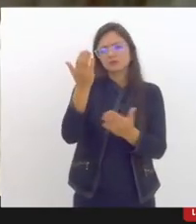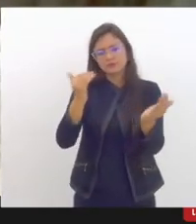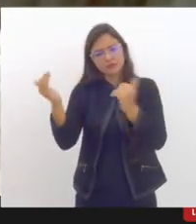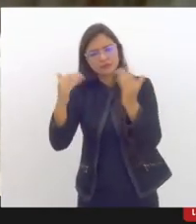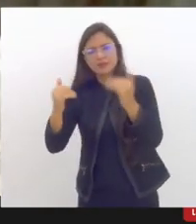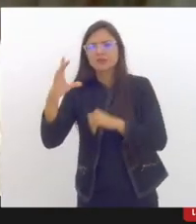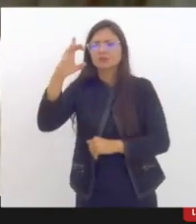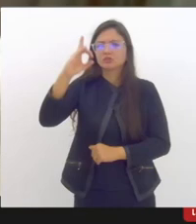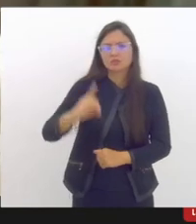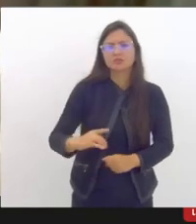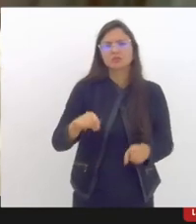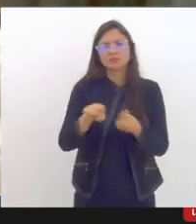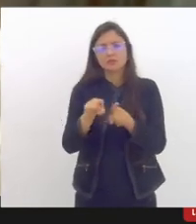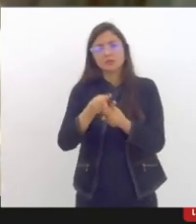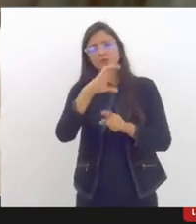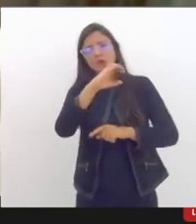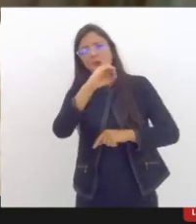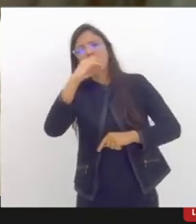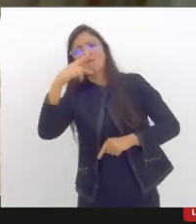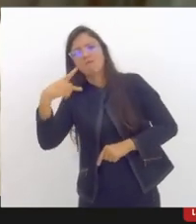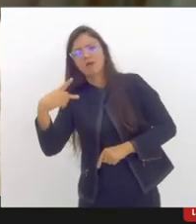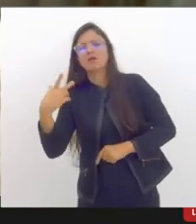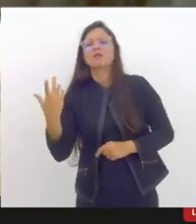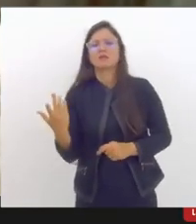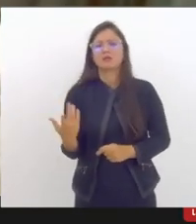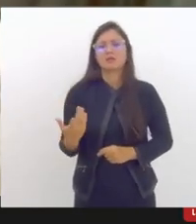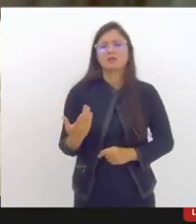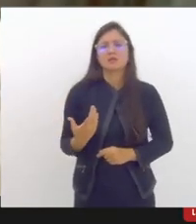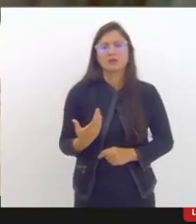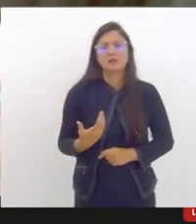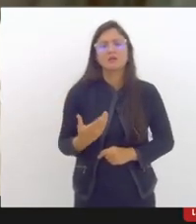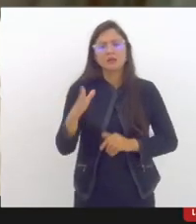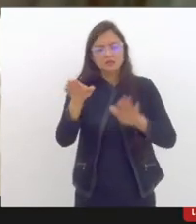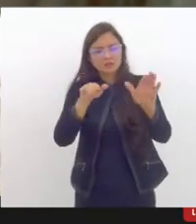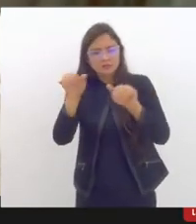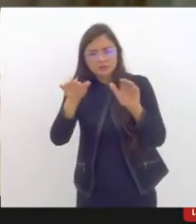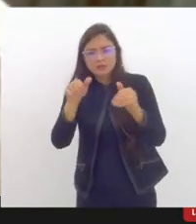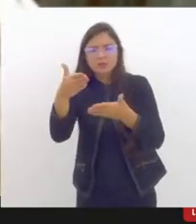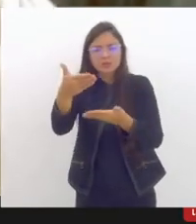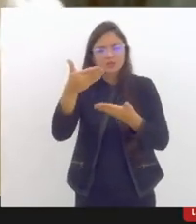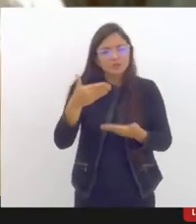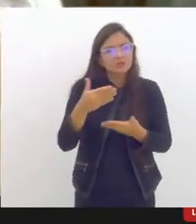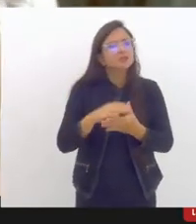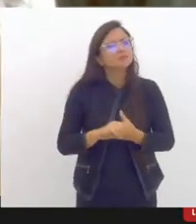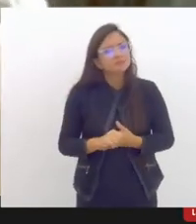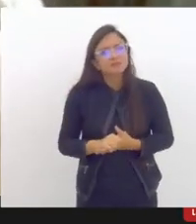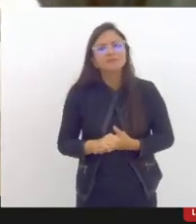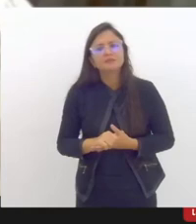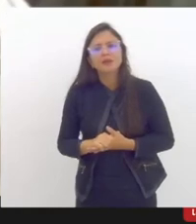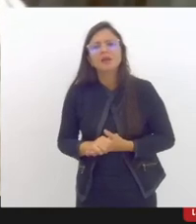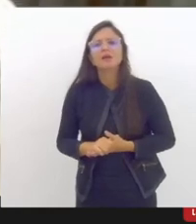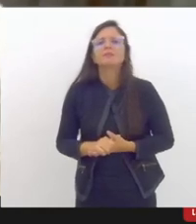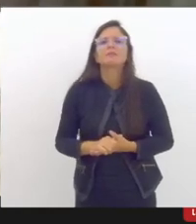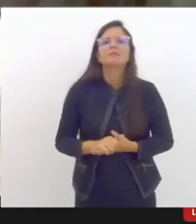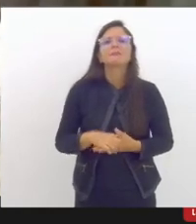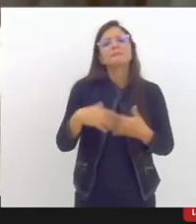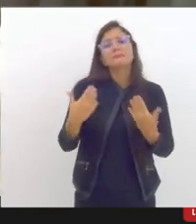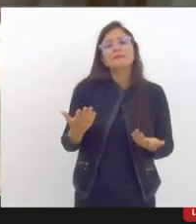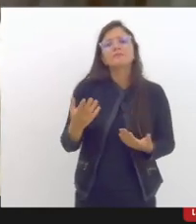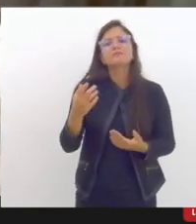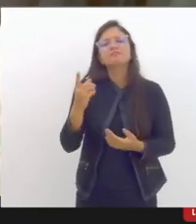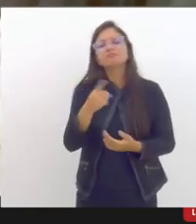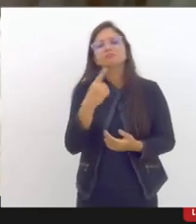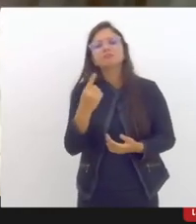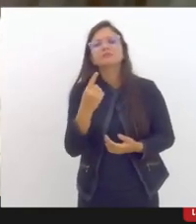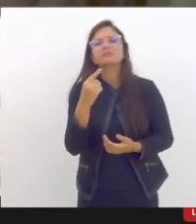diretores e os orientadores pedagógicos eram encontros regionalizados com as três e na época